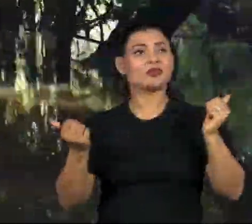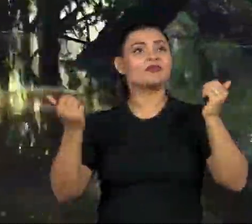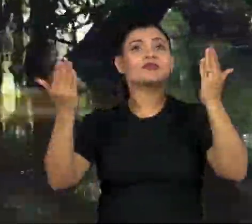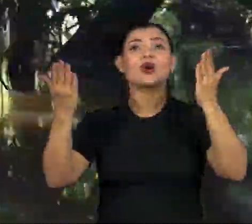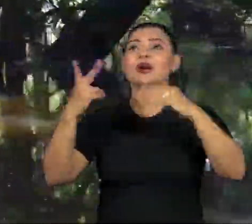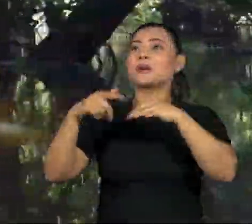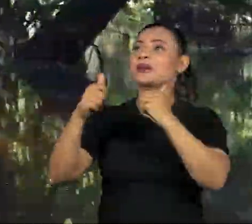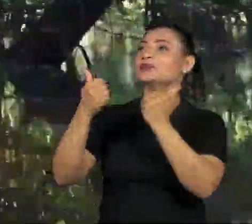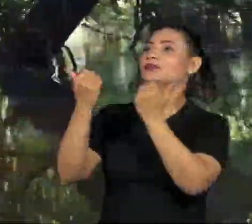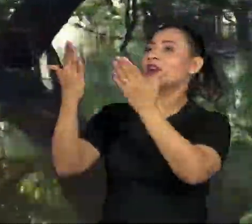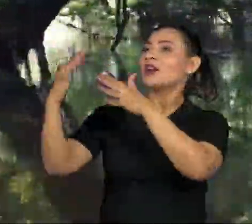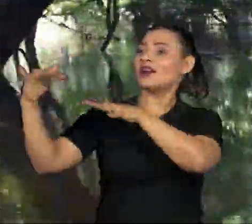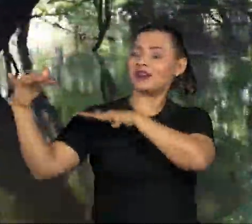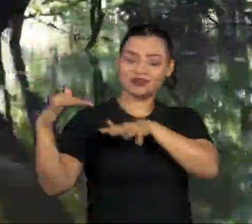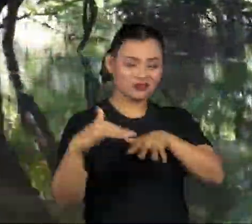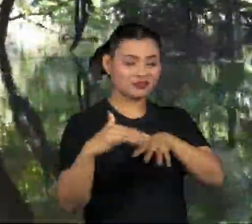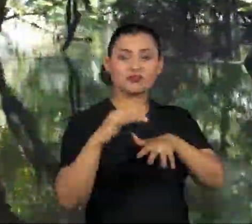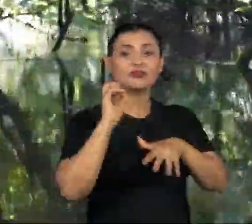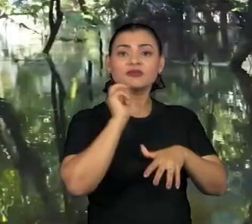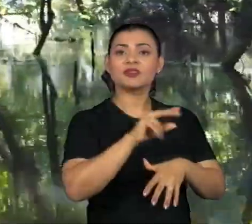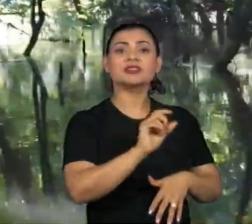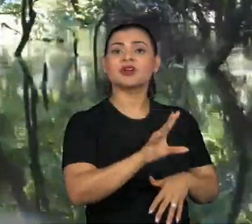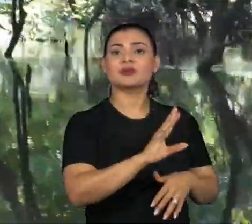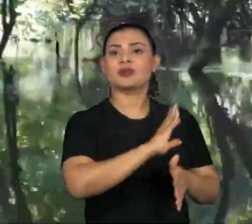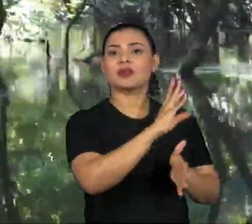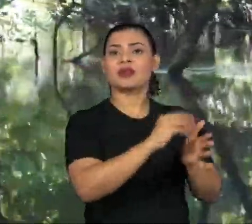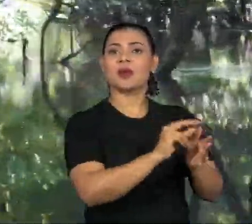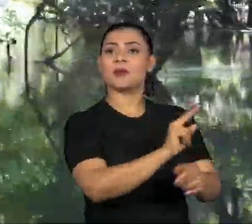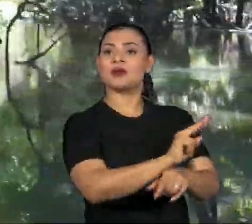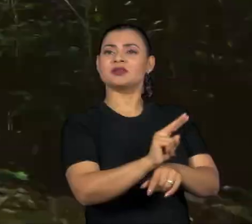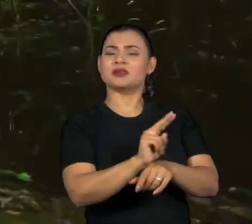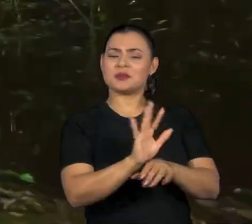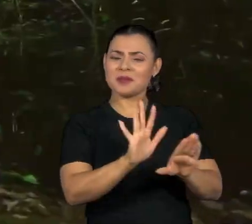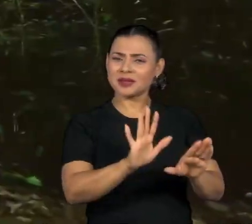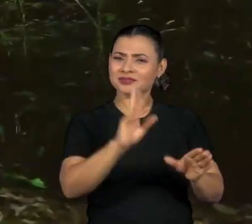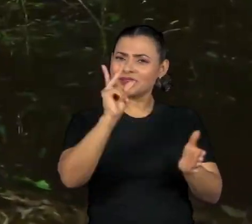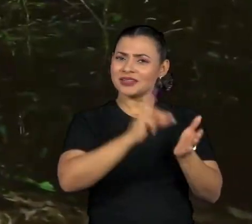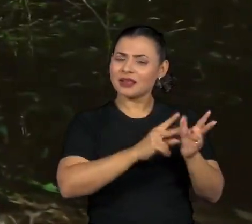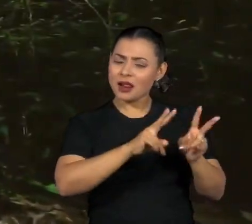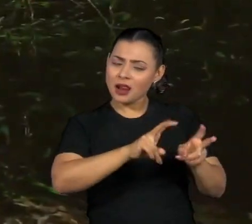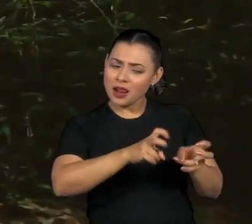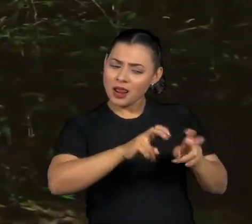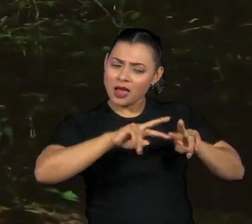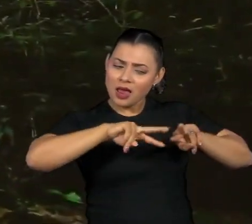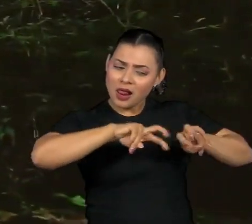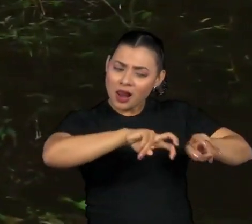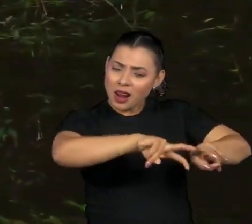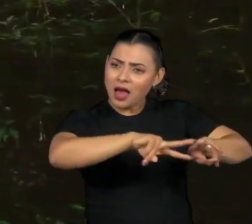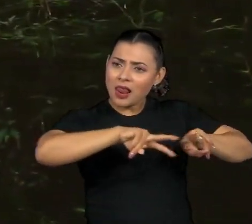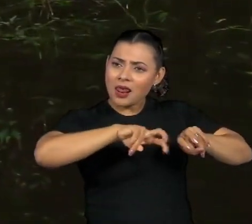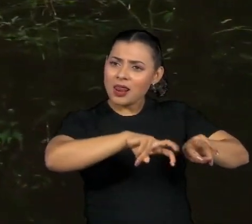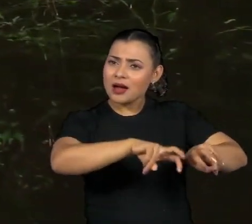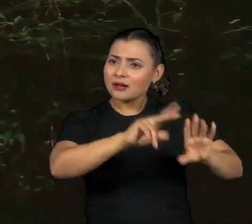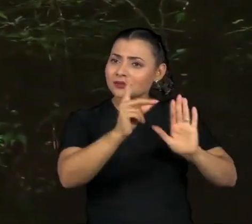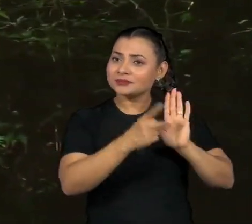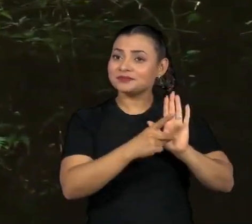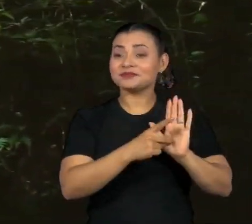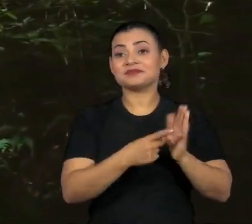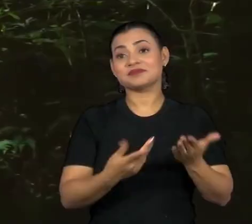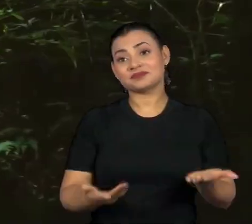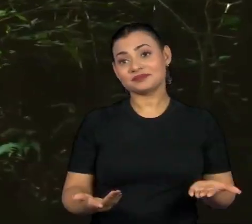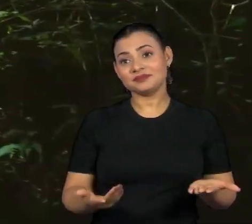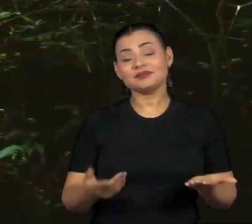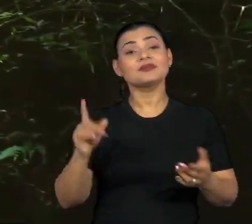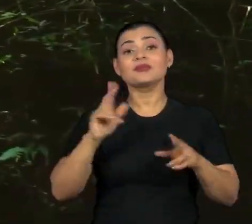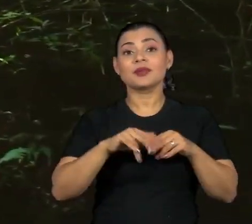apenas um bioma. Então, a preservação, recursos ambientais, fundos de recursos vão apenas para um bioma e